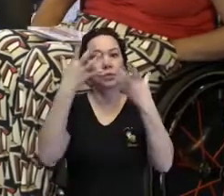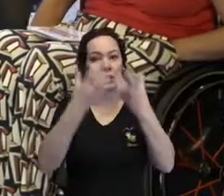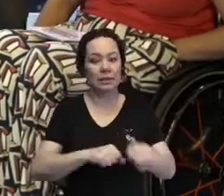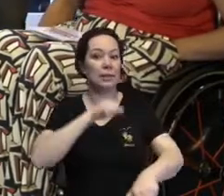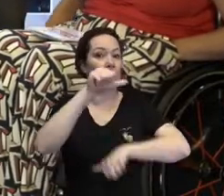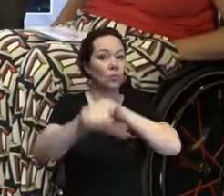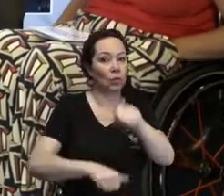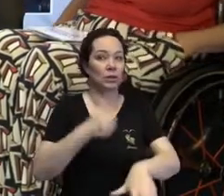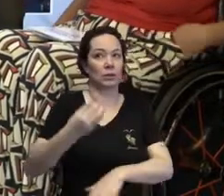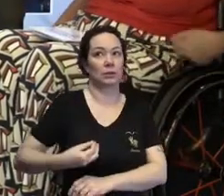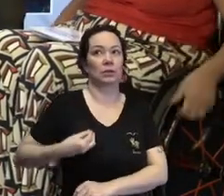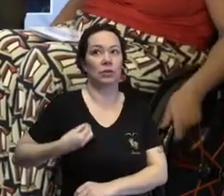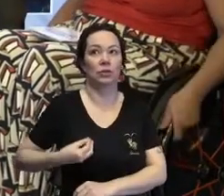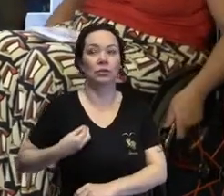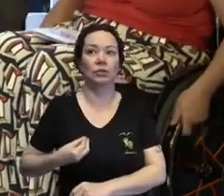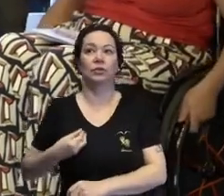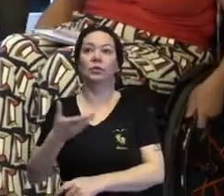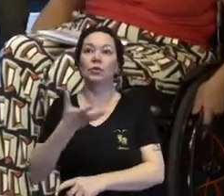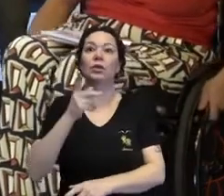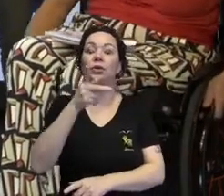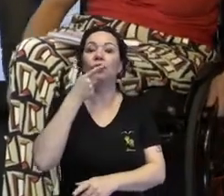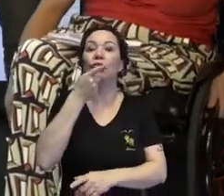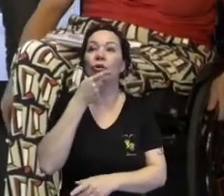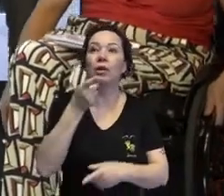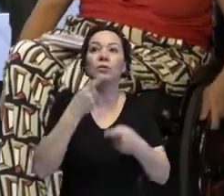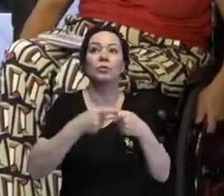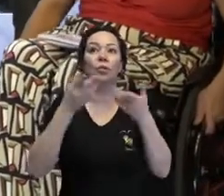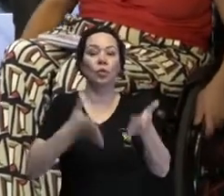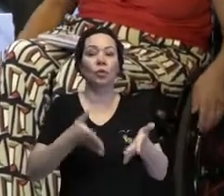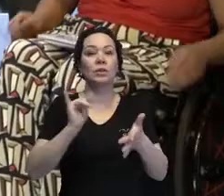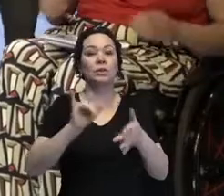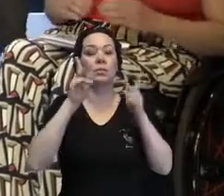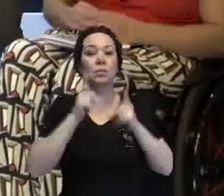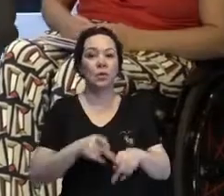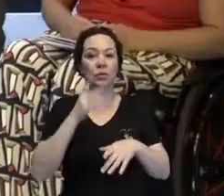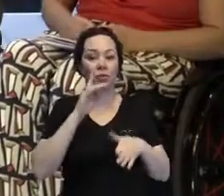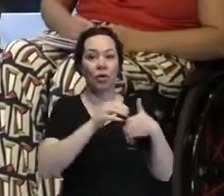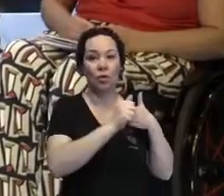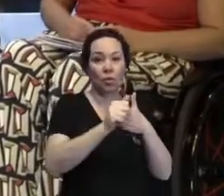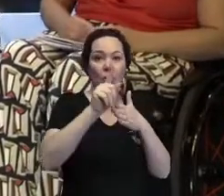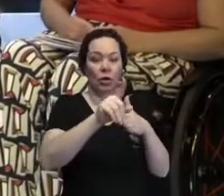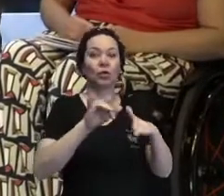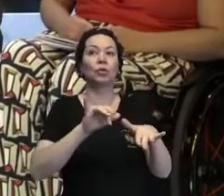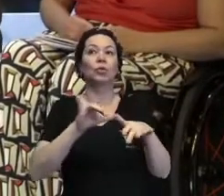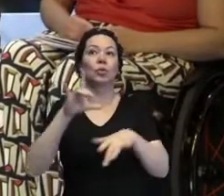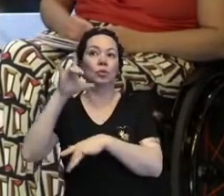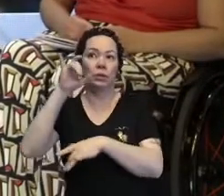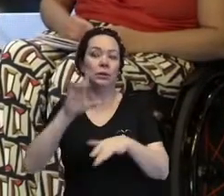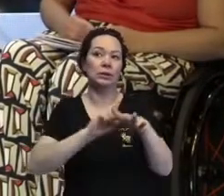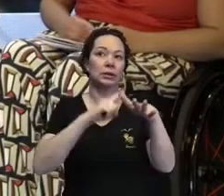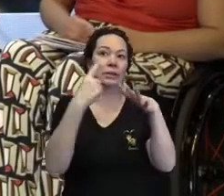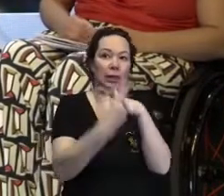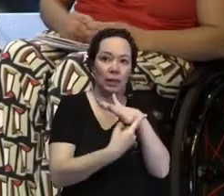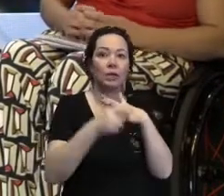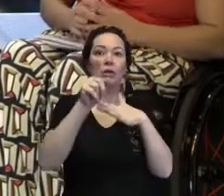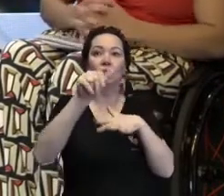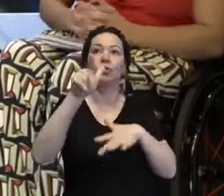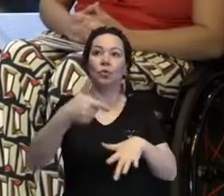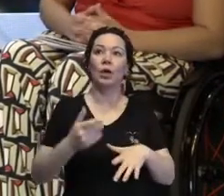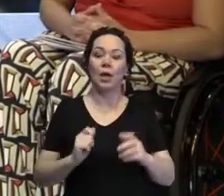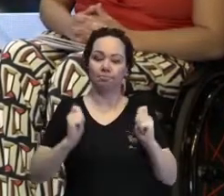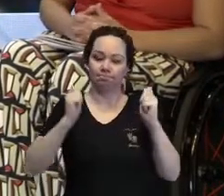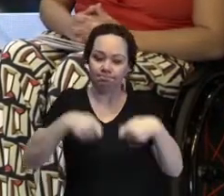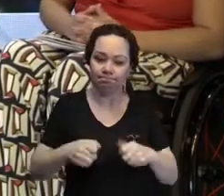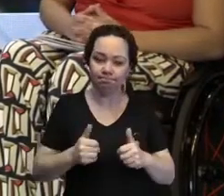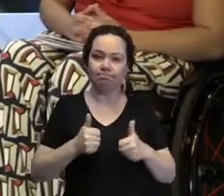vida. Eu queria que você comentasse, porque hoje quem te acompanha nas redes vê que você é uma voz muito forte aí em Portugal e aqui no